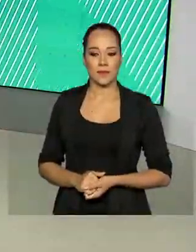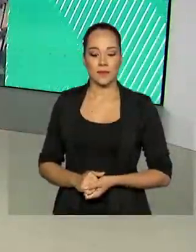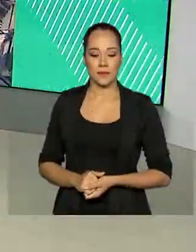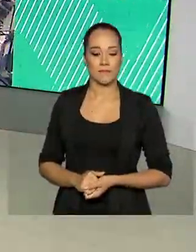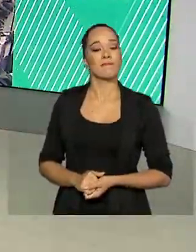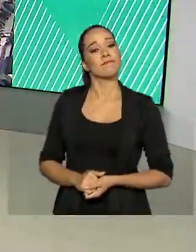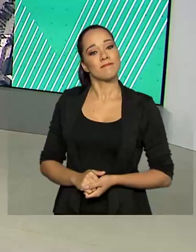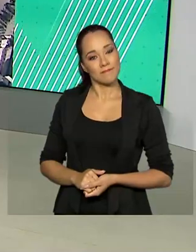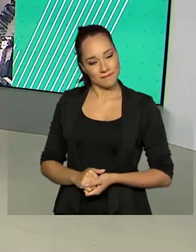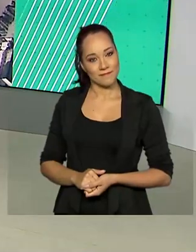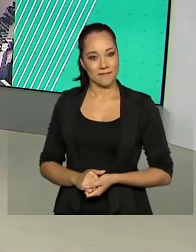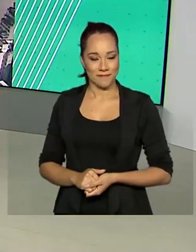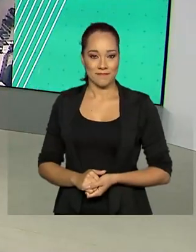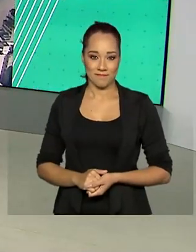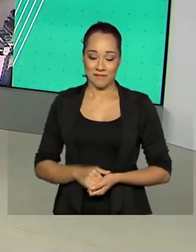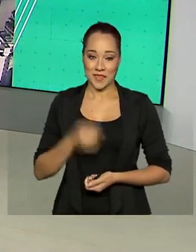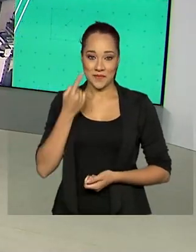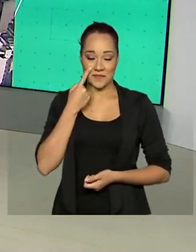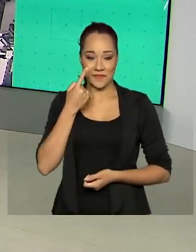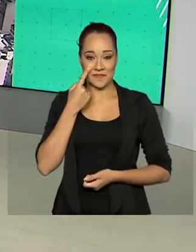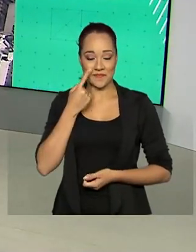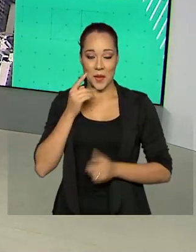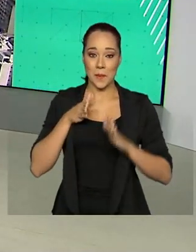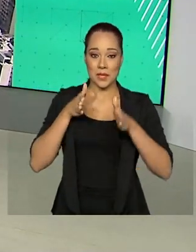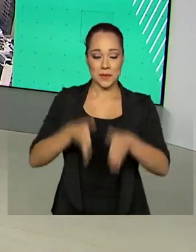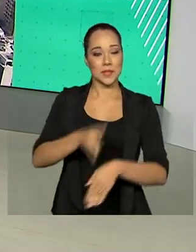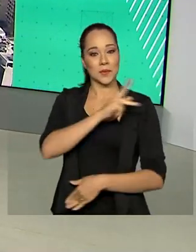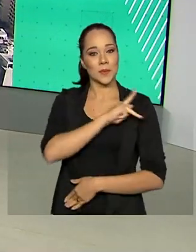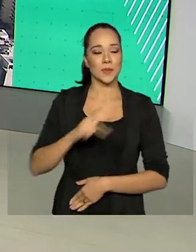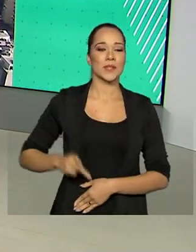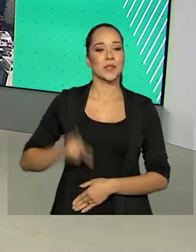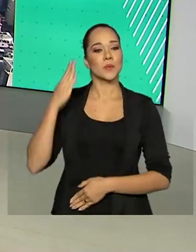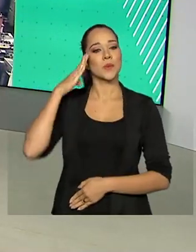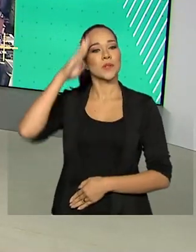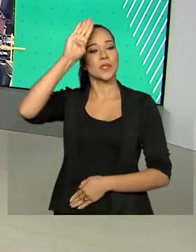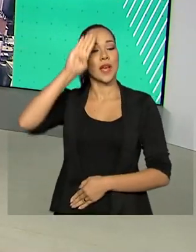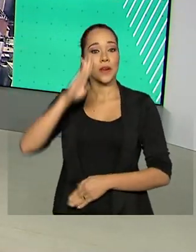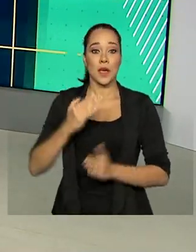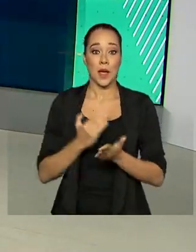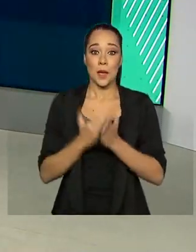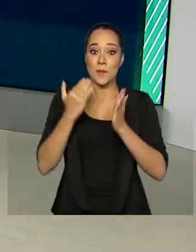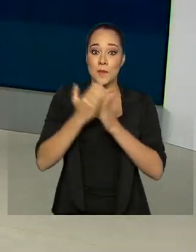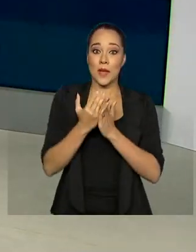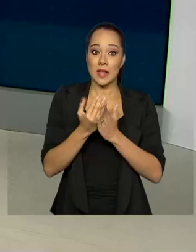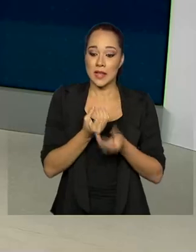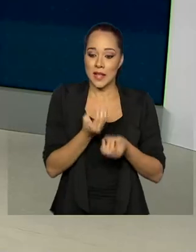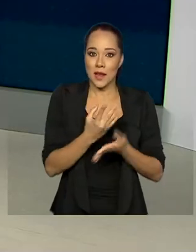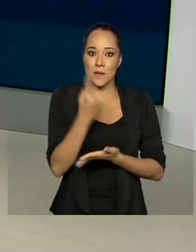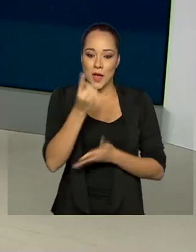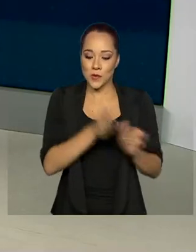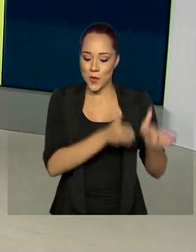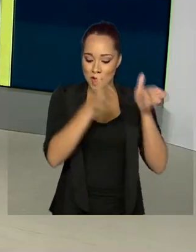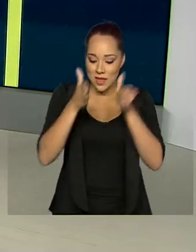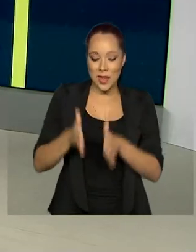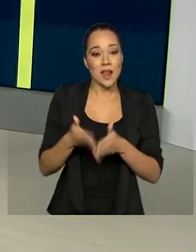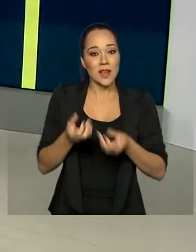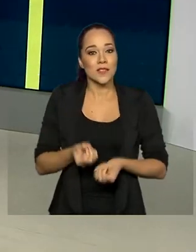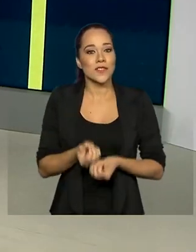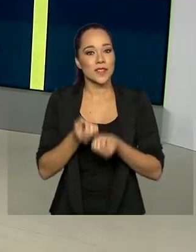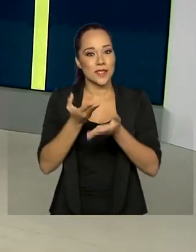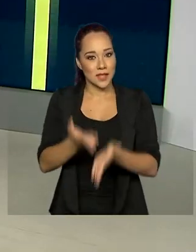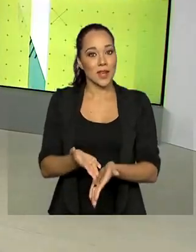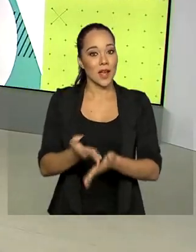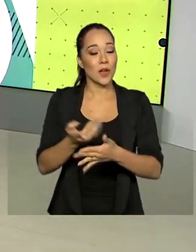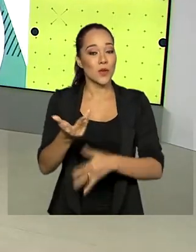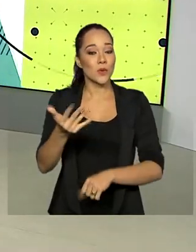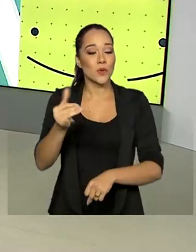Está aí, portanto, nós acompanhamos a participação do presidente Jair Bolsonaro em mais uma etapa desta cerimônia de entrega de